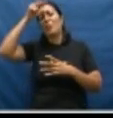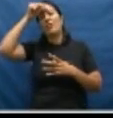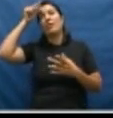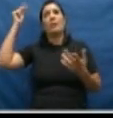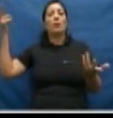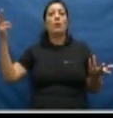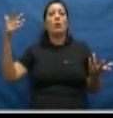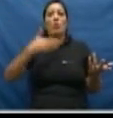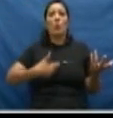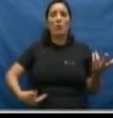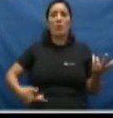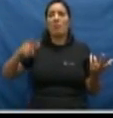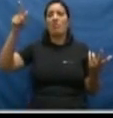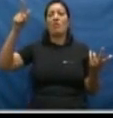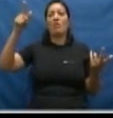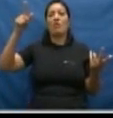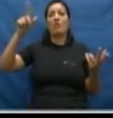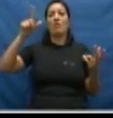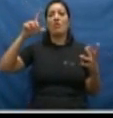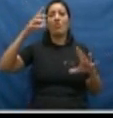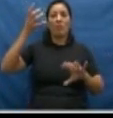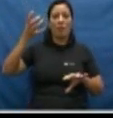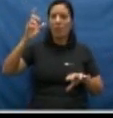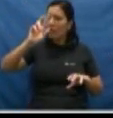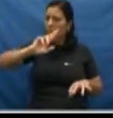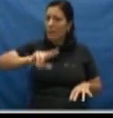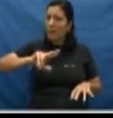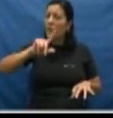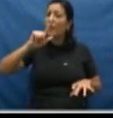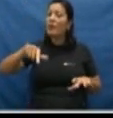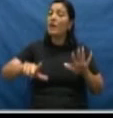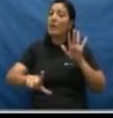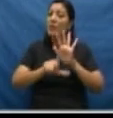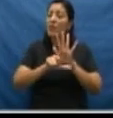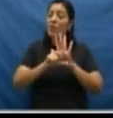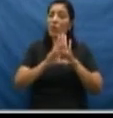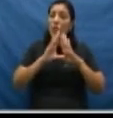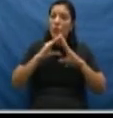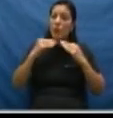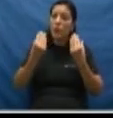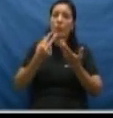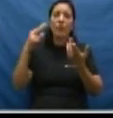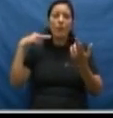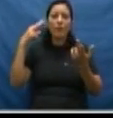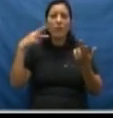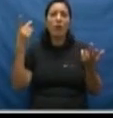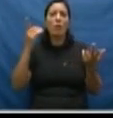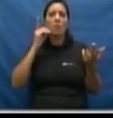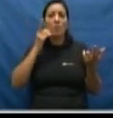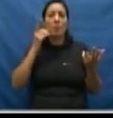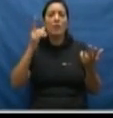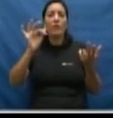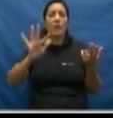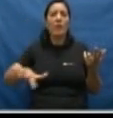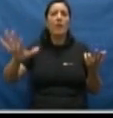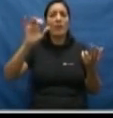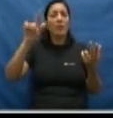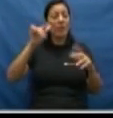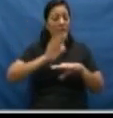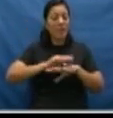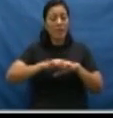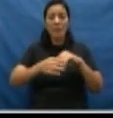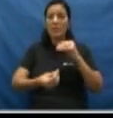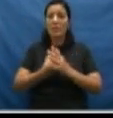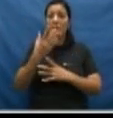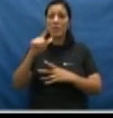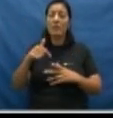faz decreto simplesmente, mas o poder legislativo que coordena e aprova essas legislações progressistas ou não